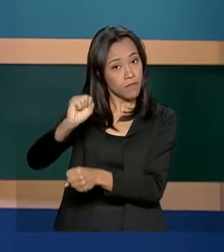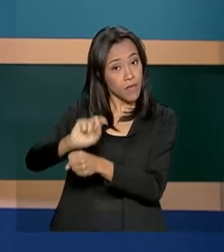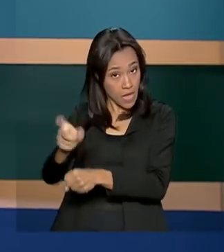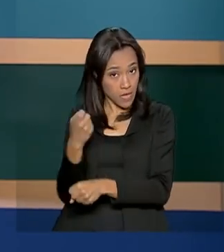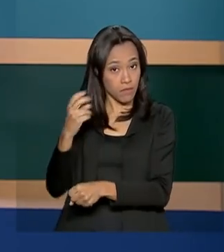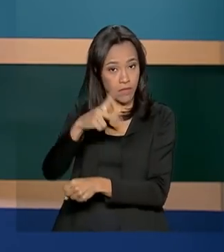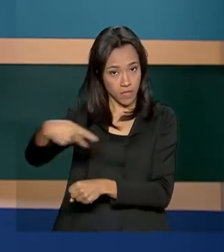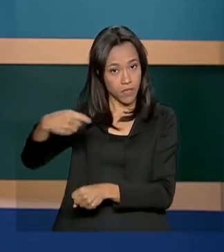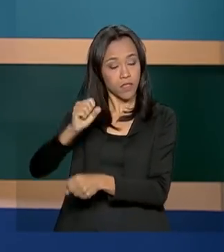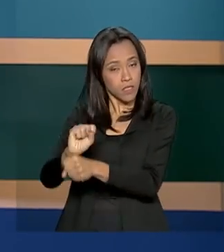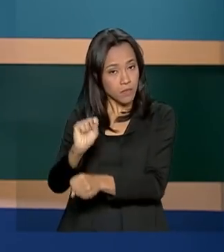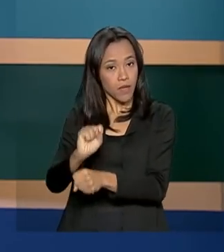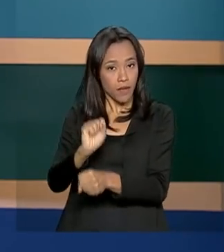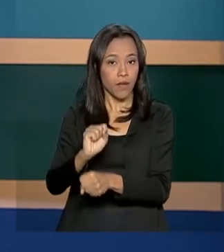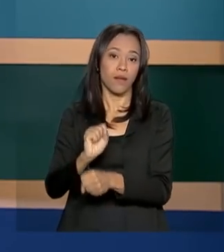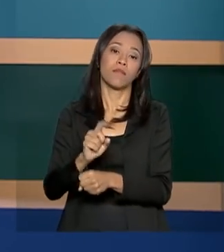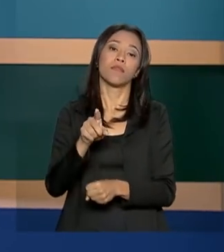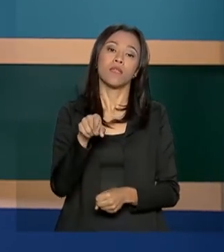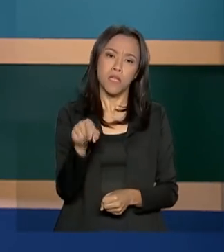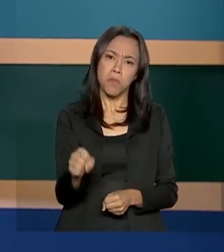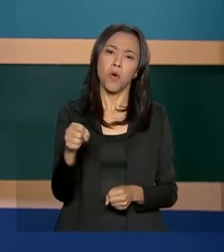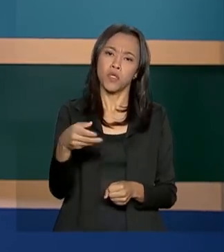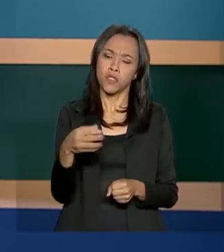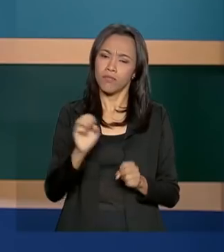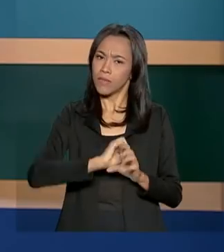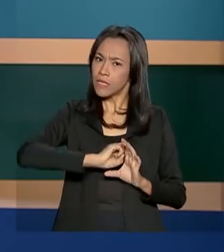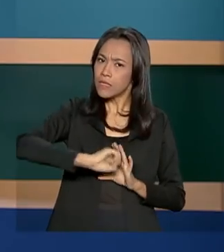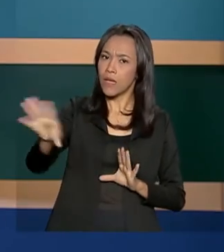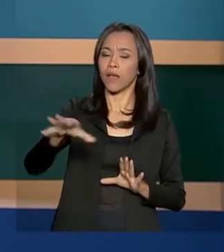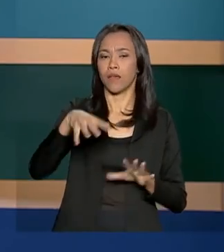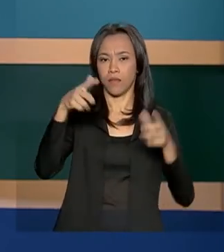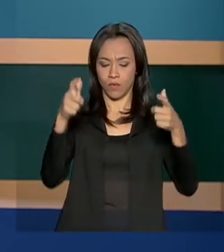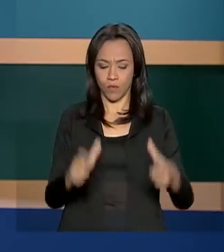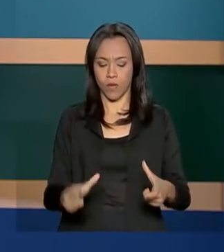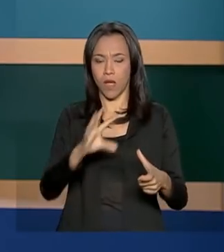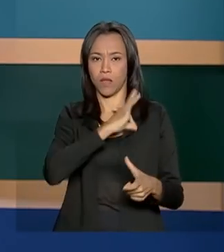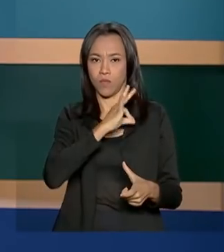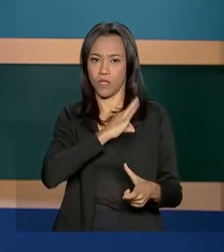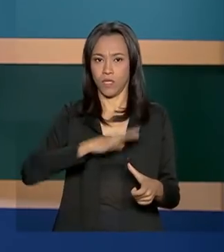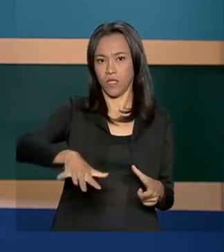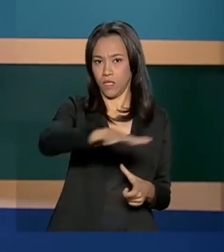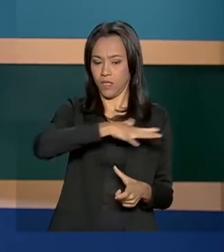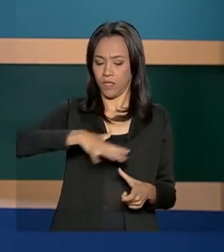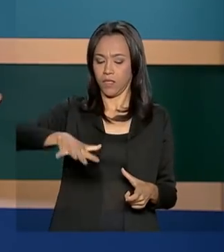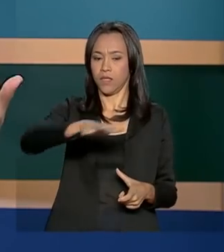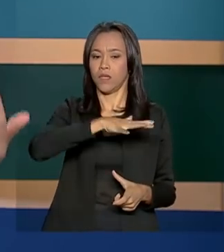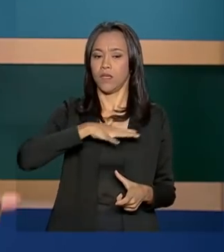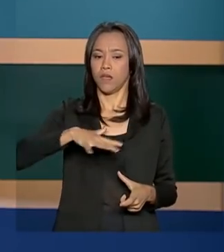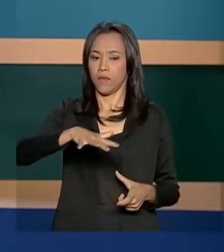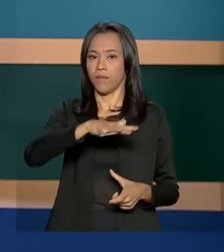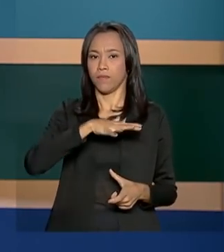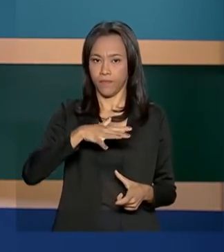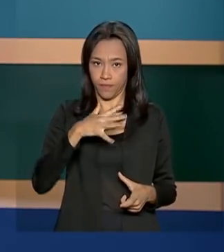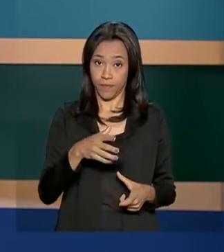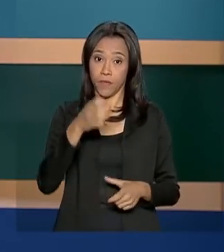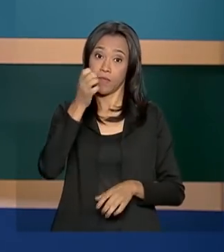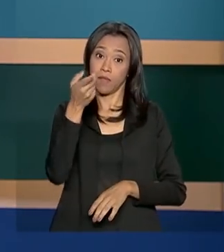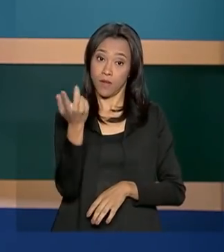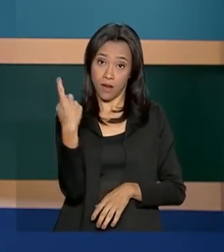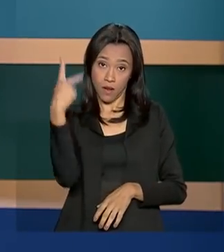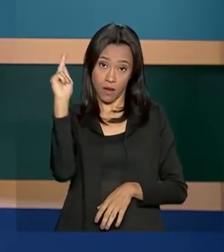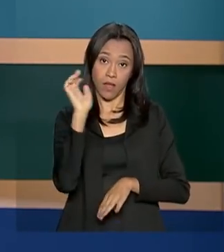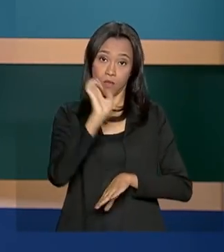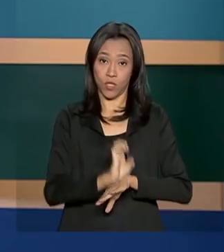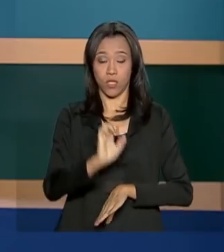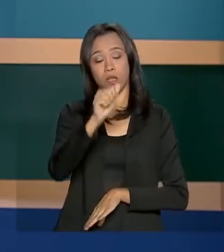ele pode deixar o comando de policiamento da Polícia de Choque no centro, aliás, o comando de policiamento de choque da Polícia Militar